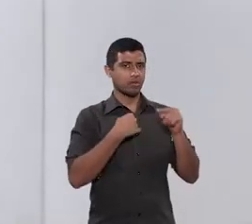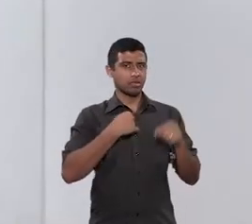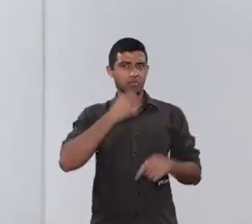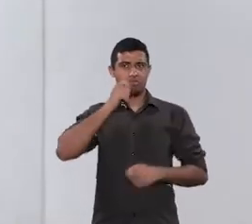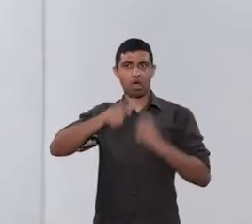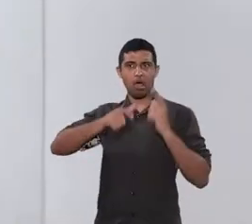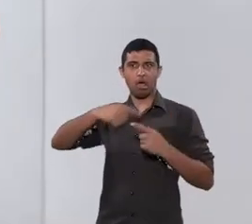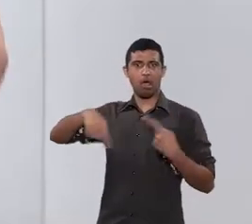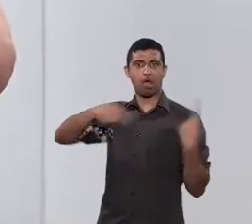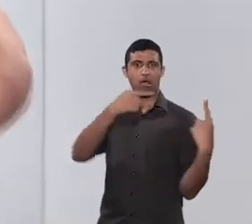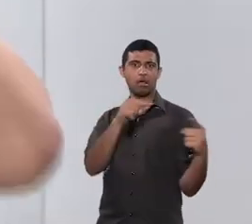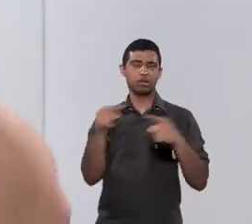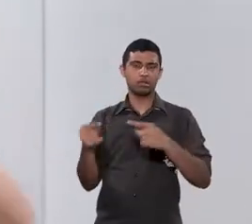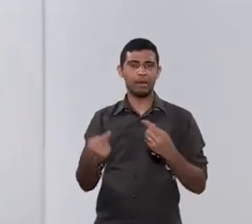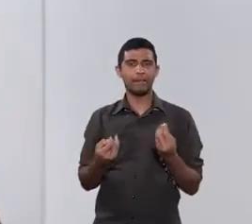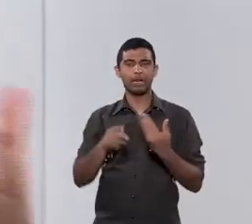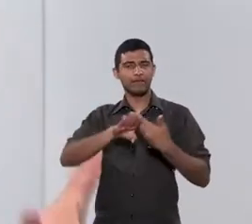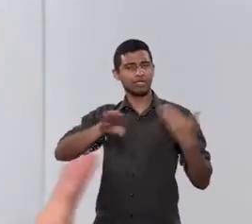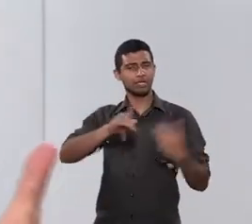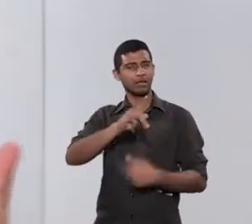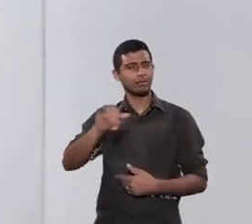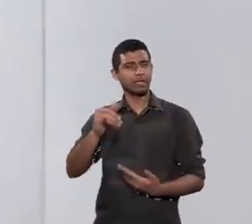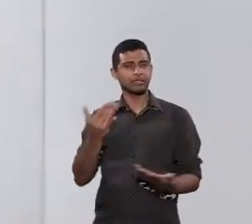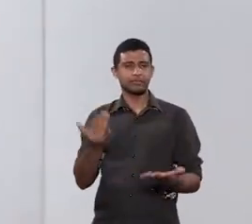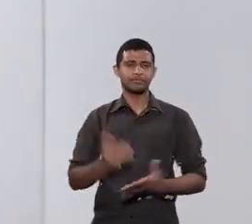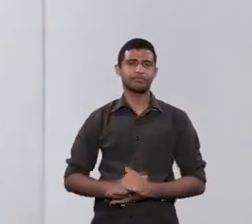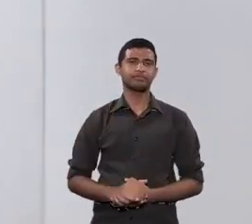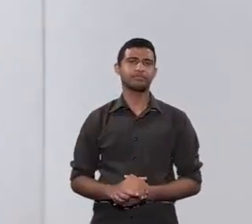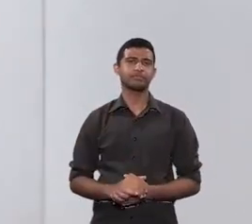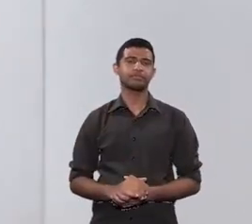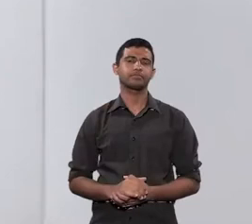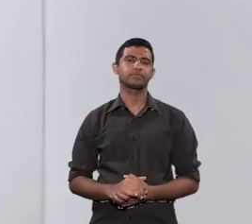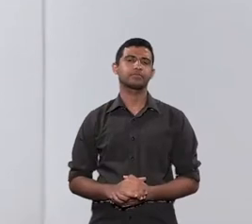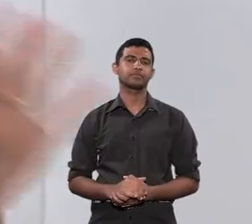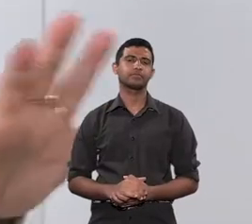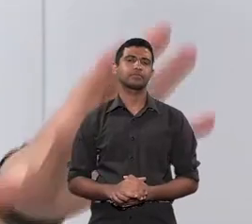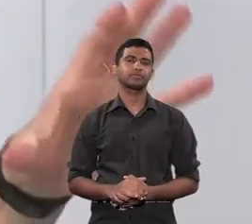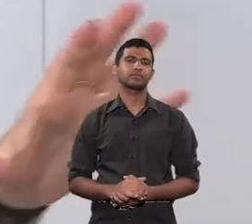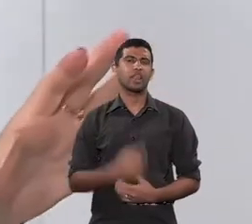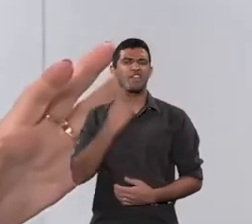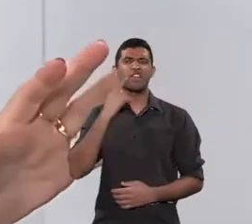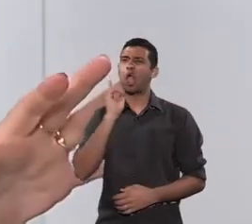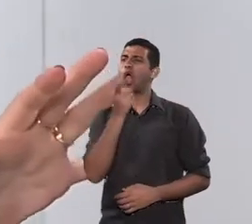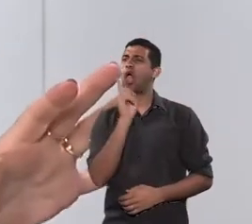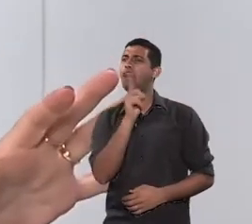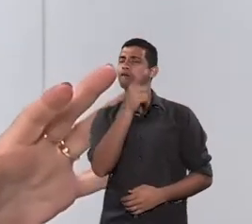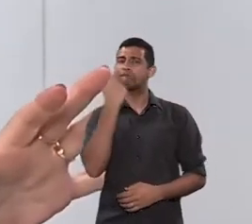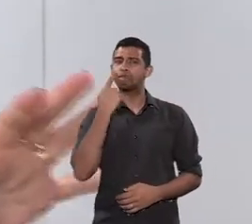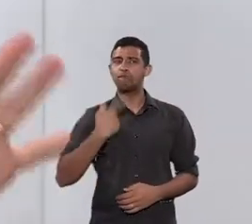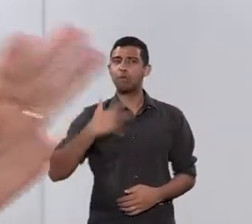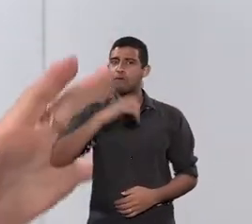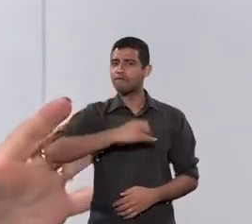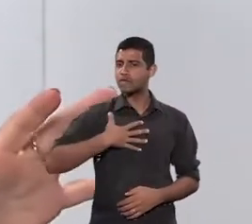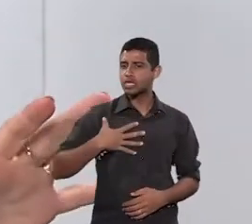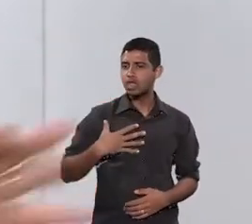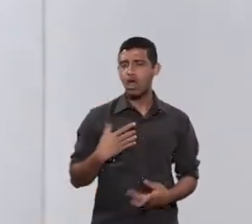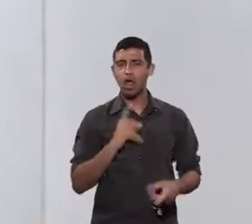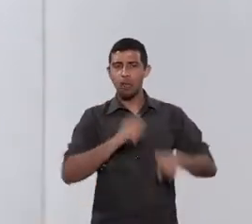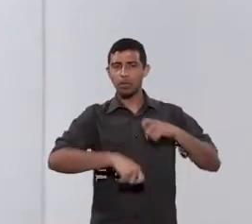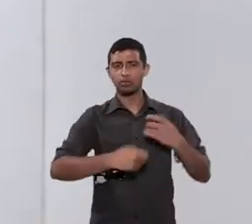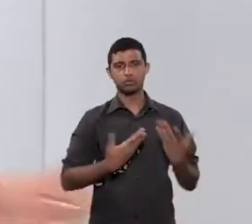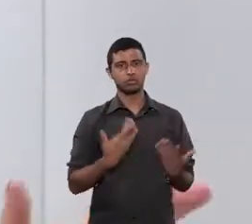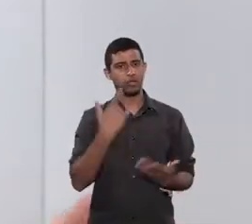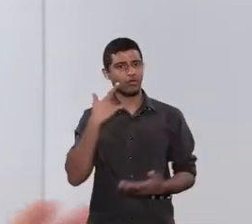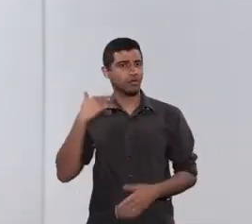acusações mais graves para afastar o pai, é quando você acusa o outro de ter abusado da criança.